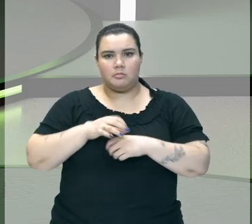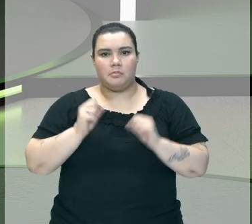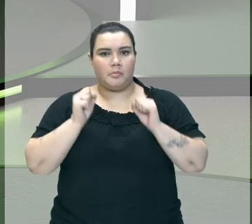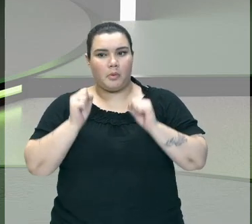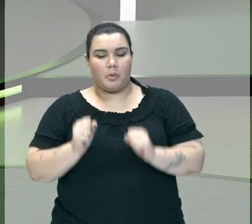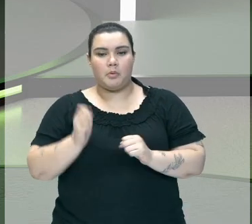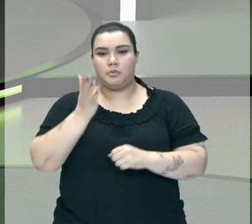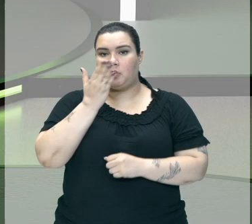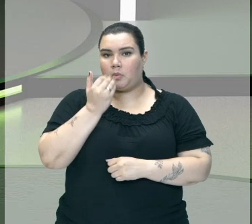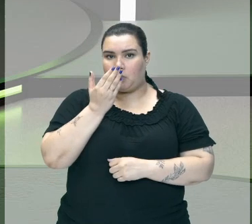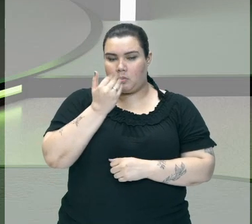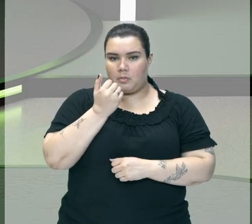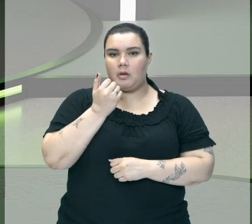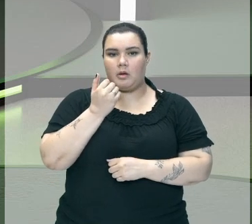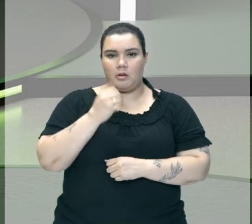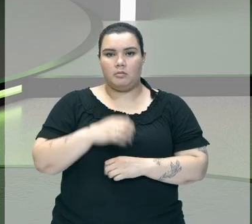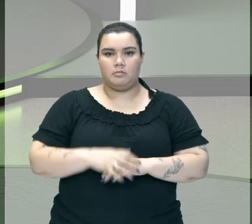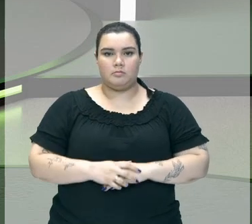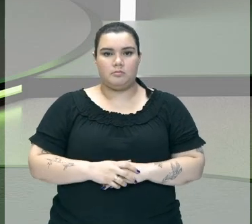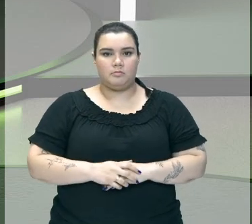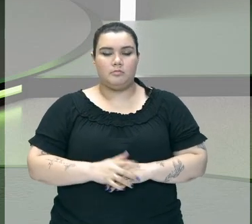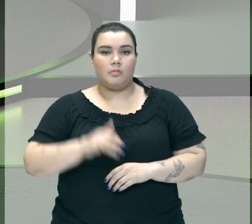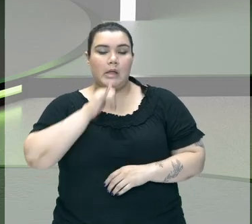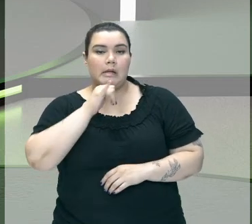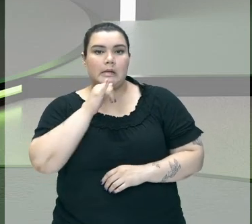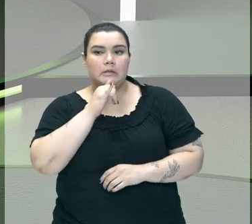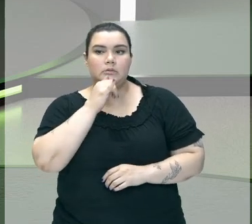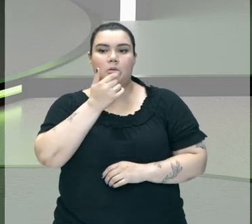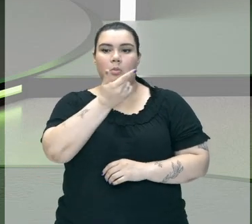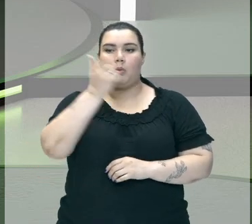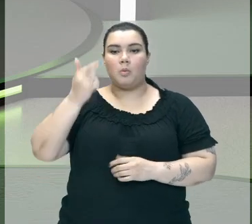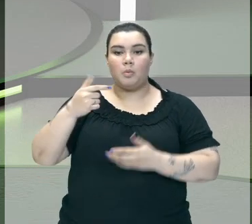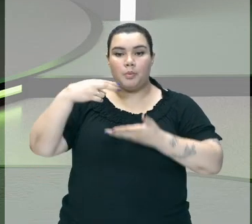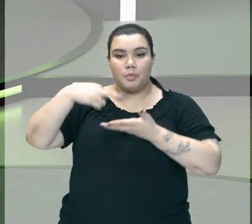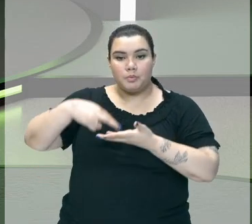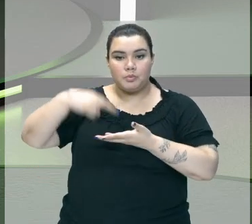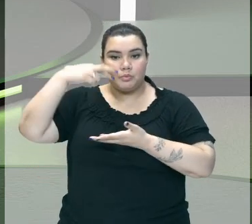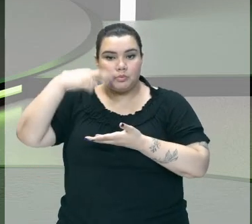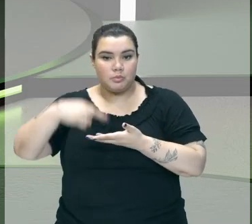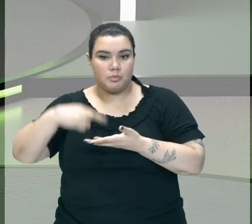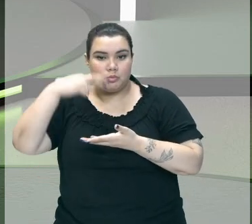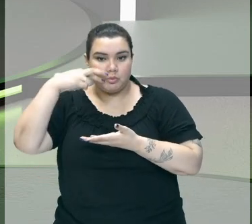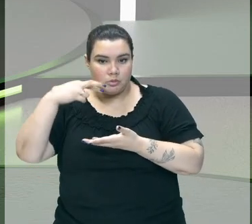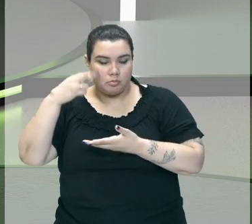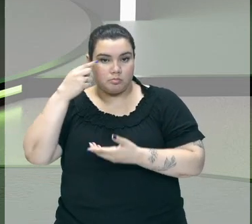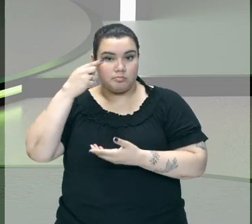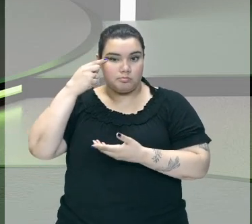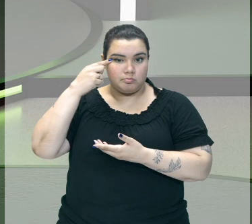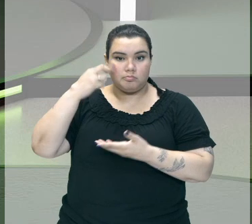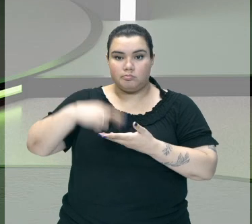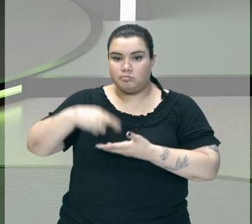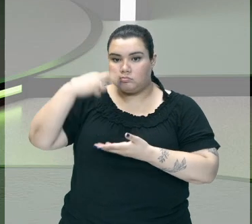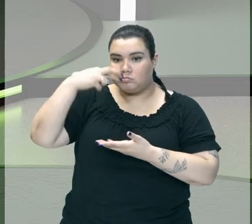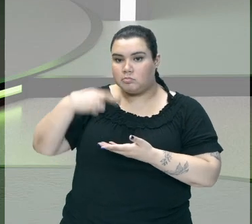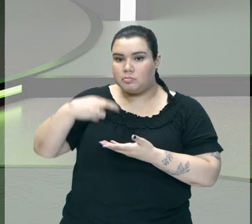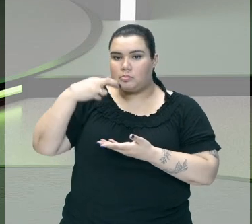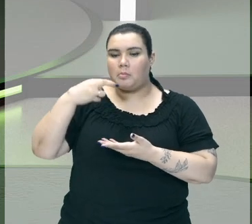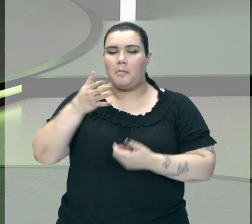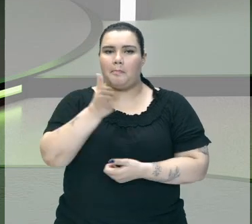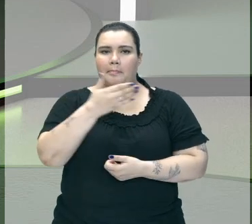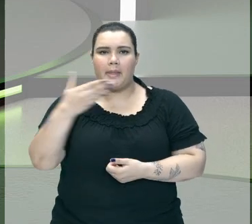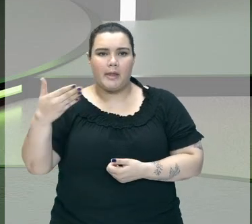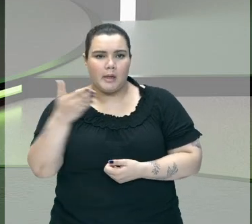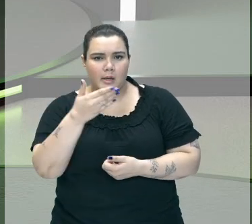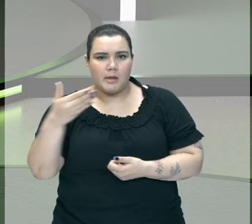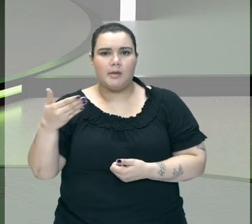Elas de forma crua No caso um sushi Quem não gosta de um japonês Comer lá com um pauzinho